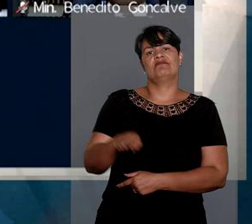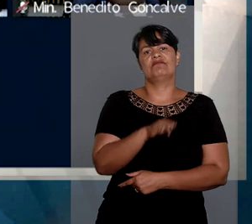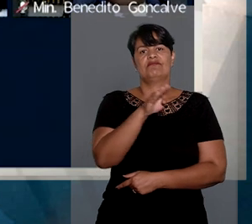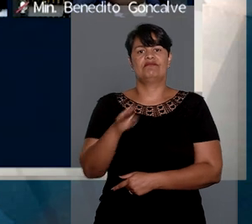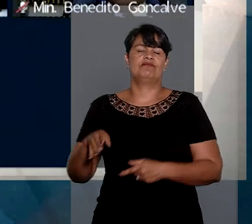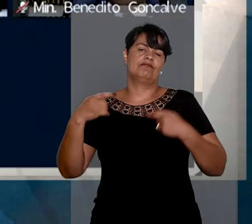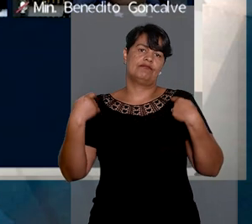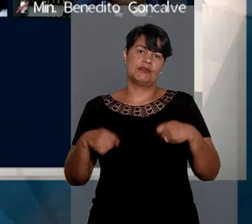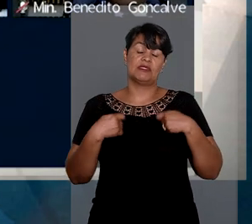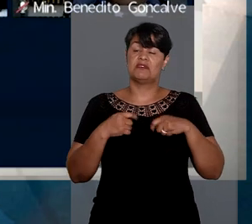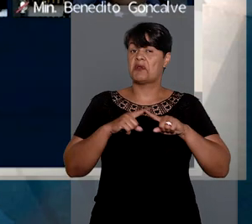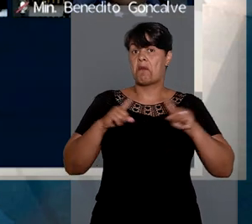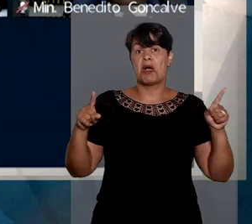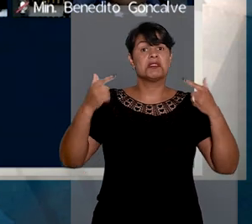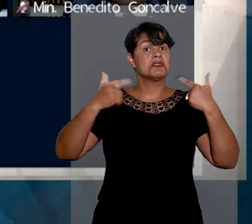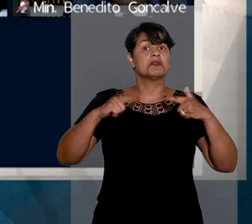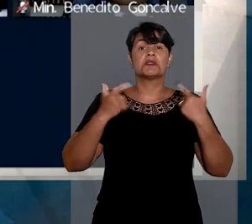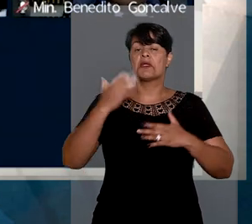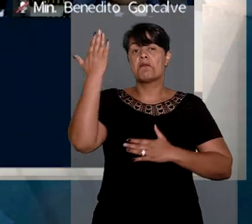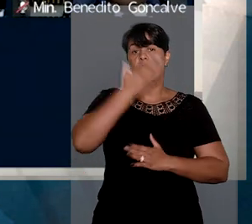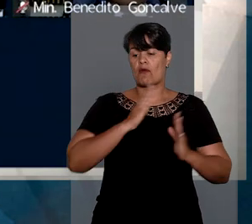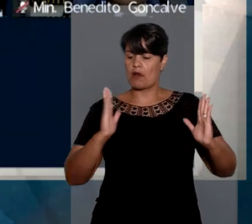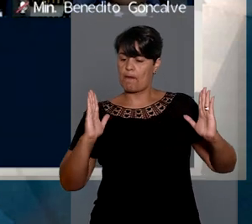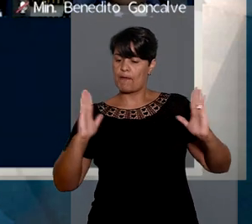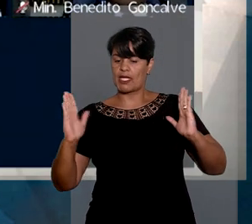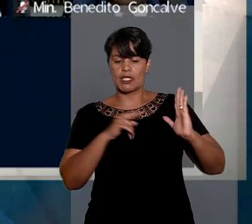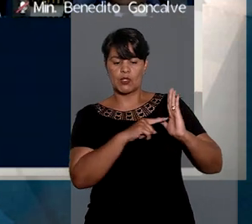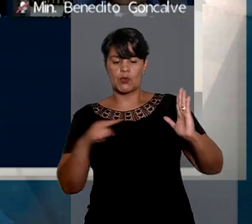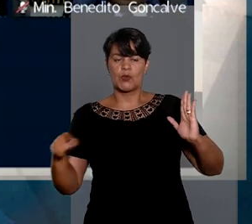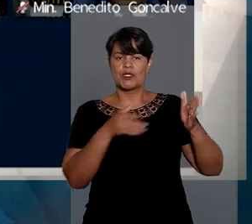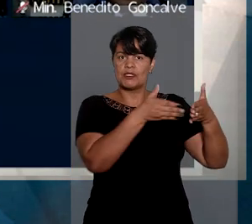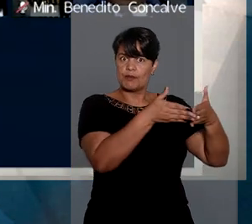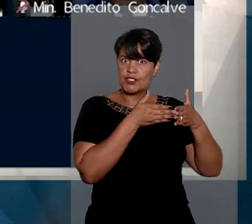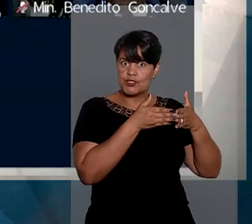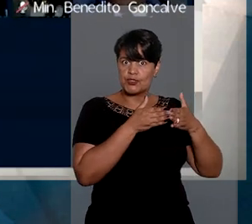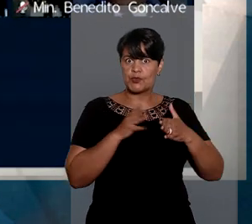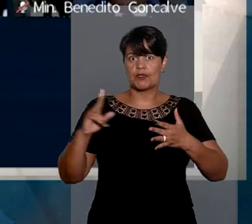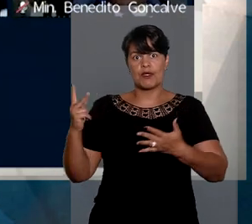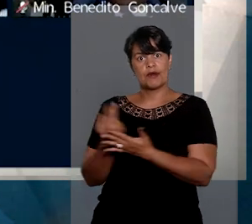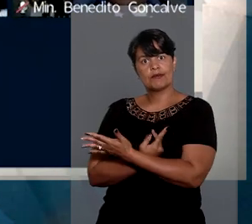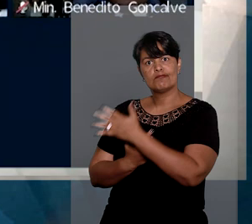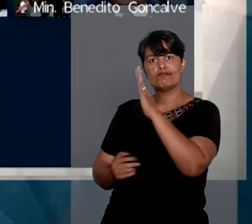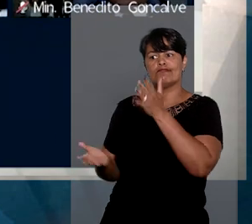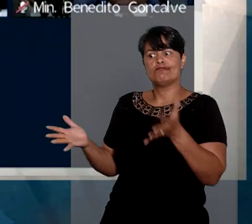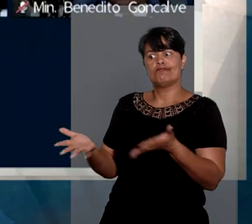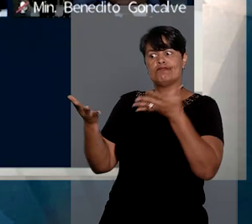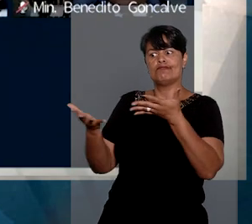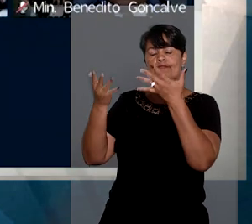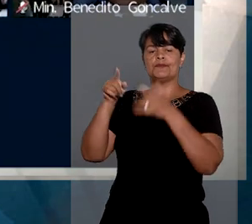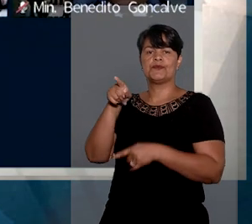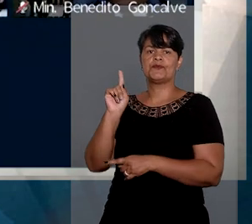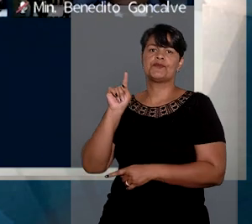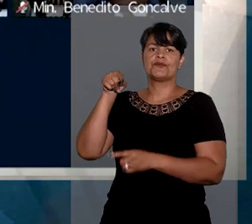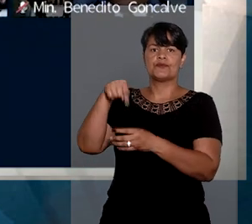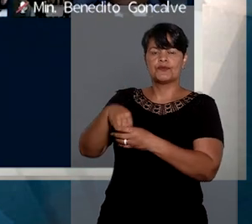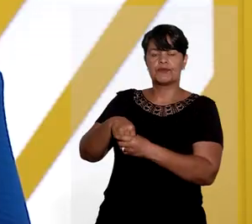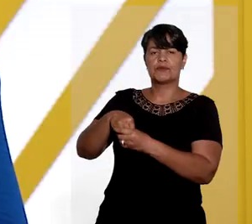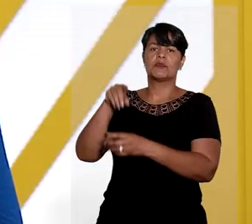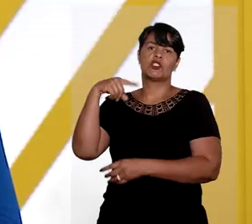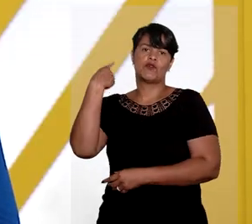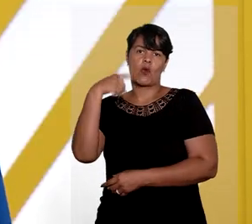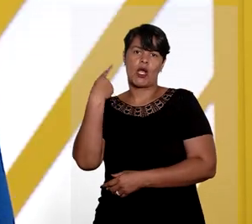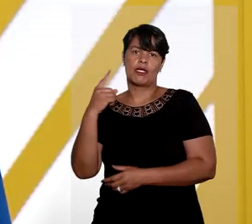configurem o nexo de causalidade entre esse pedido e uma suposta campanha para a inclusão da advogada na lista tríplice.